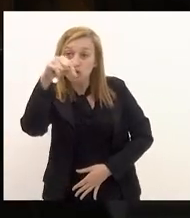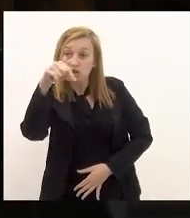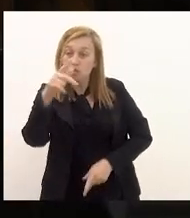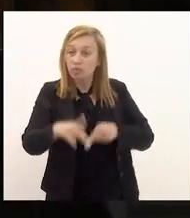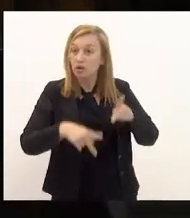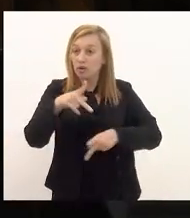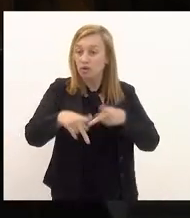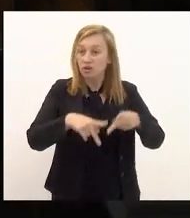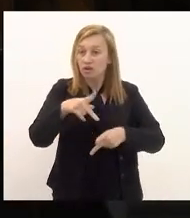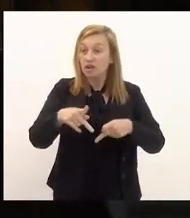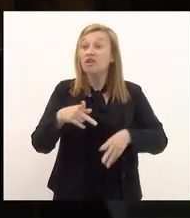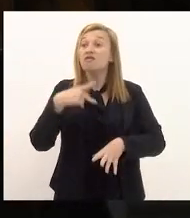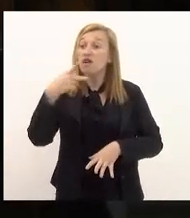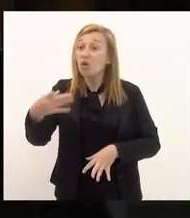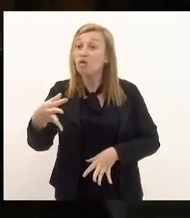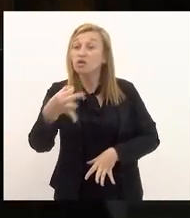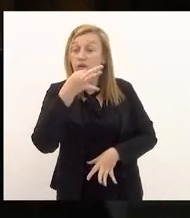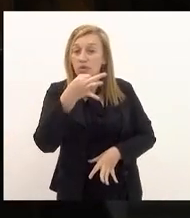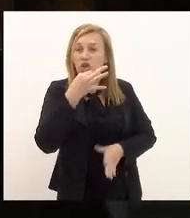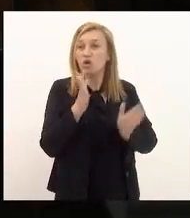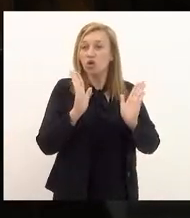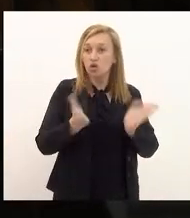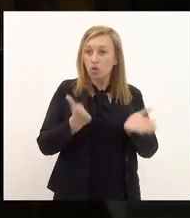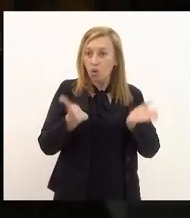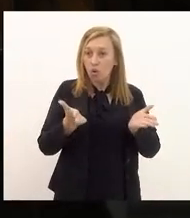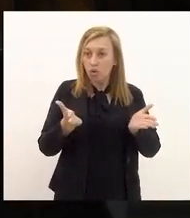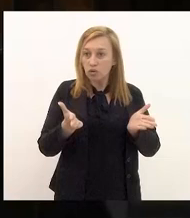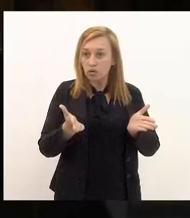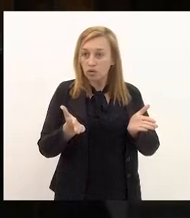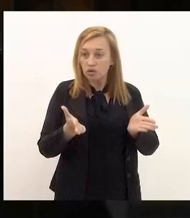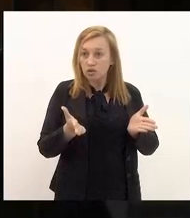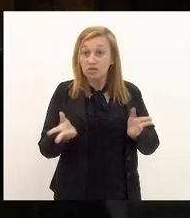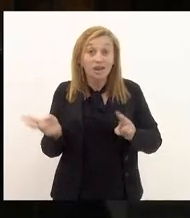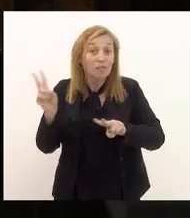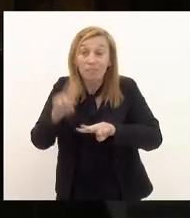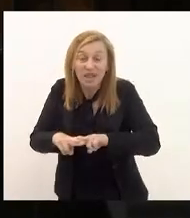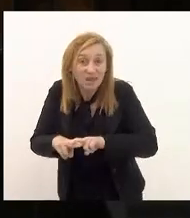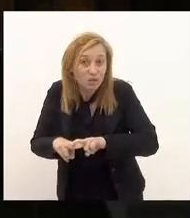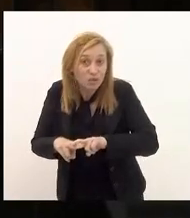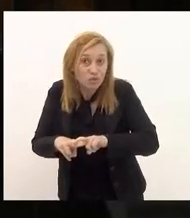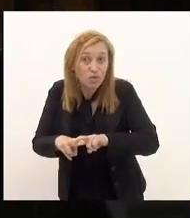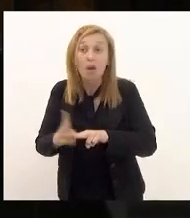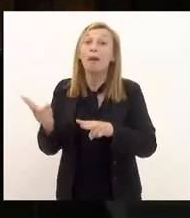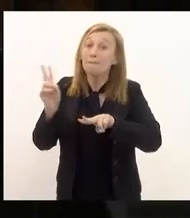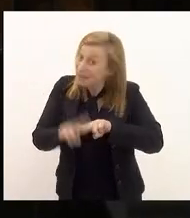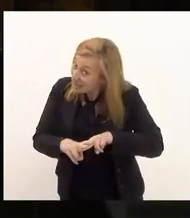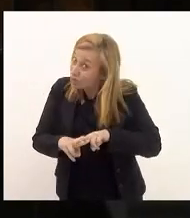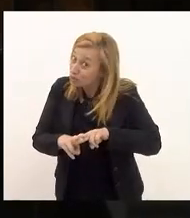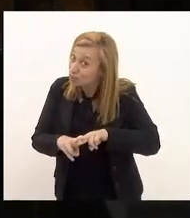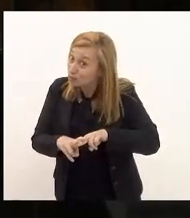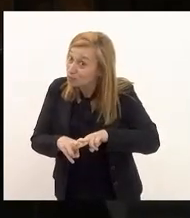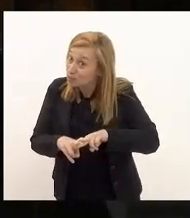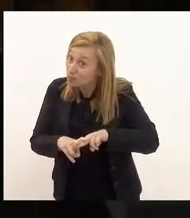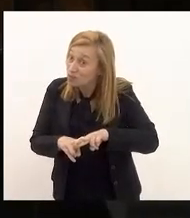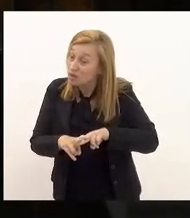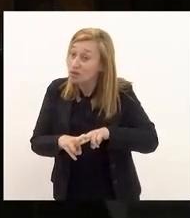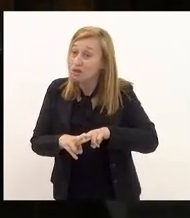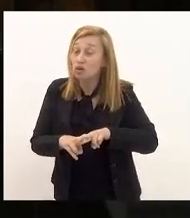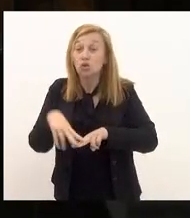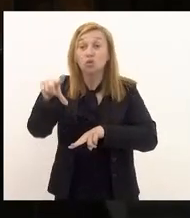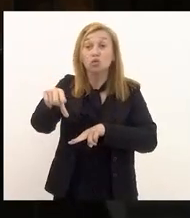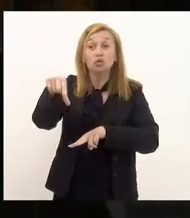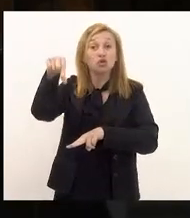expressou as suas opiniões e hoje se encontra no cárcere encontra-se preso fruto de uma